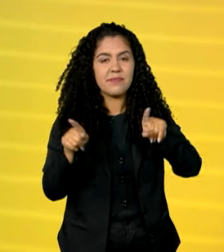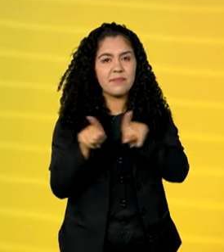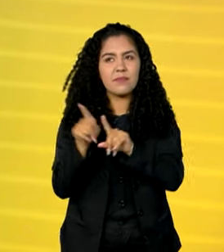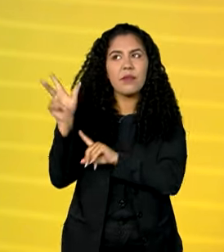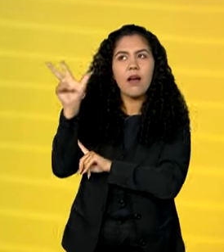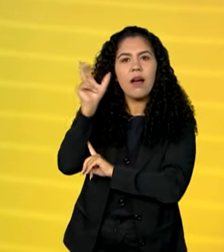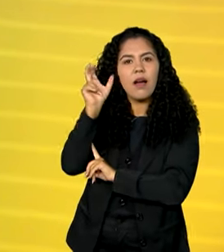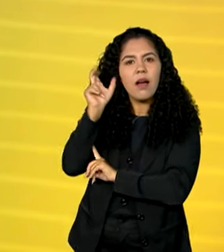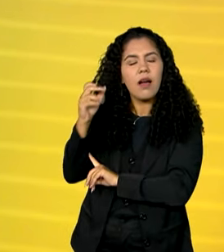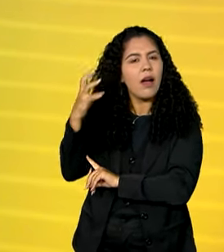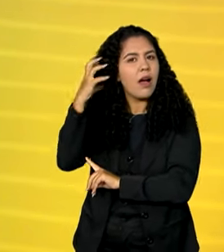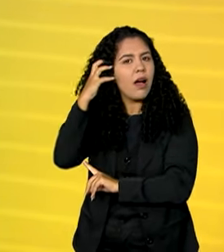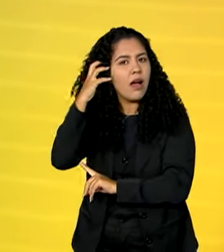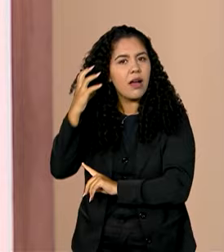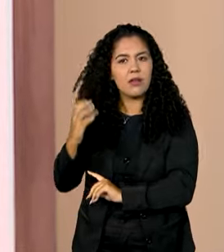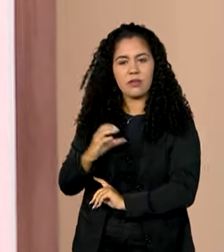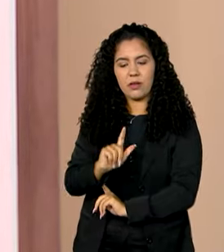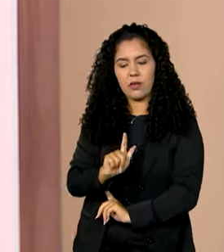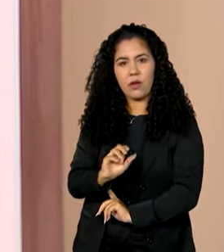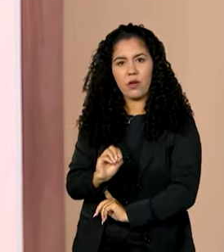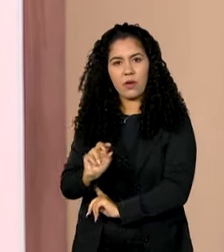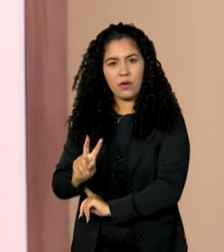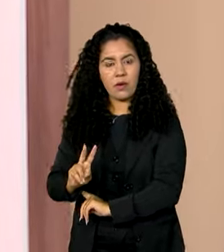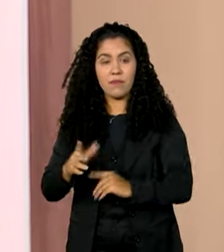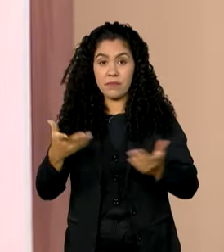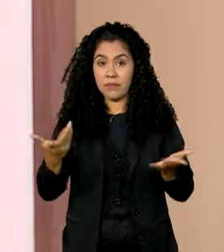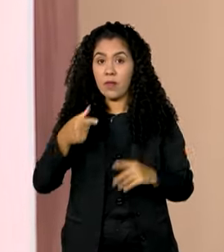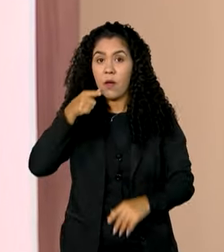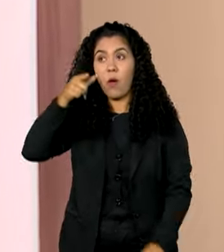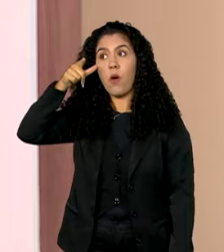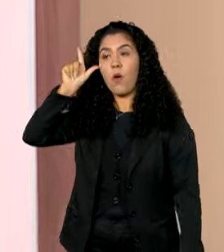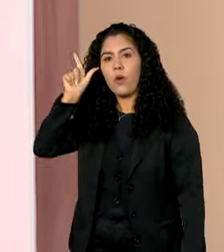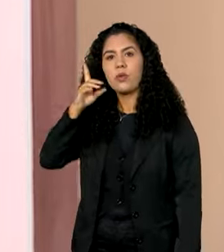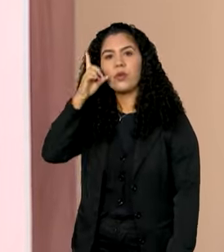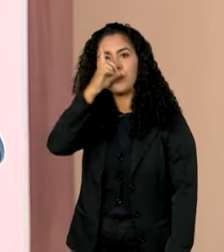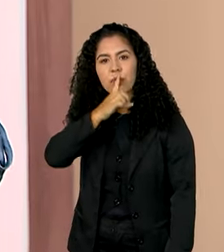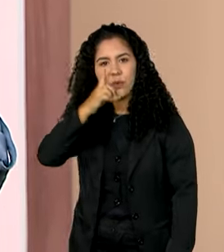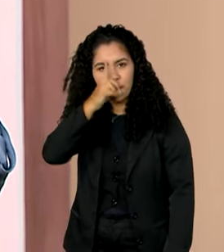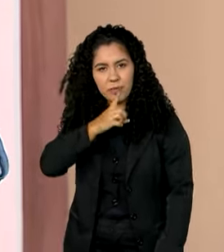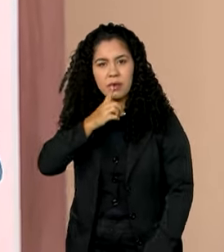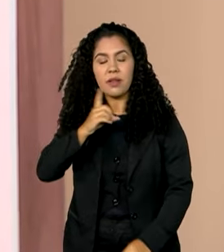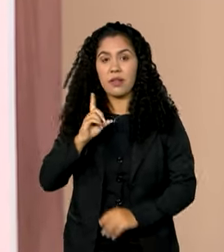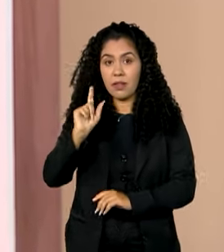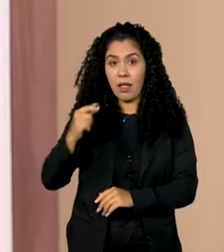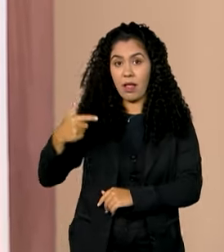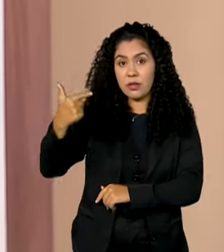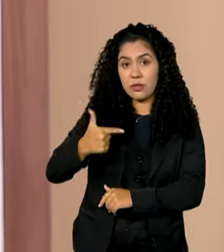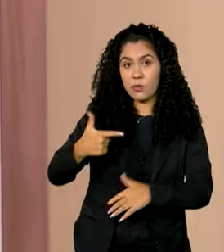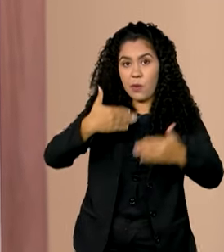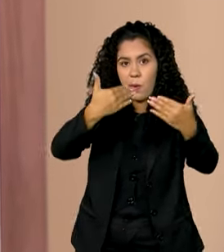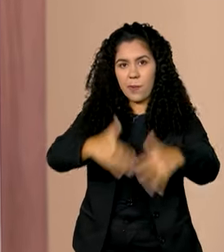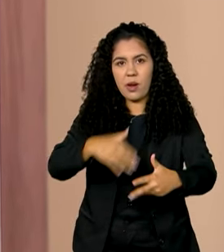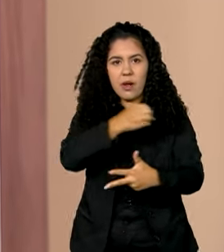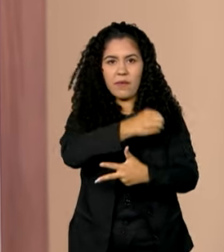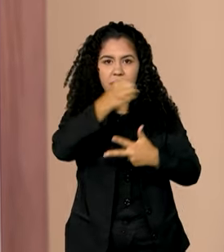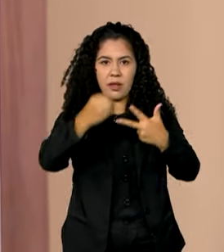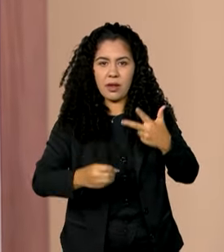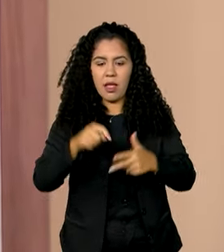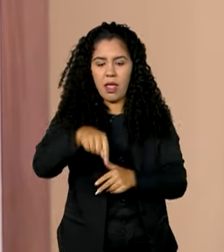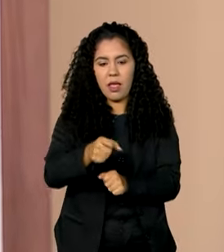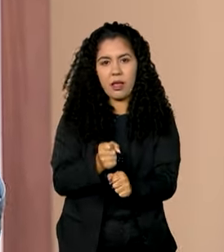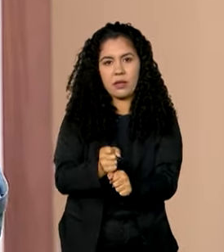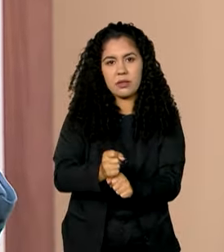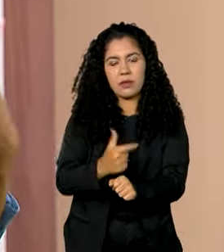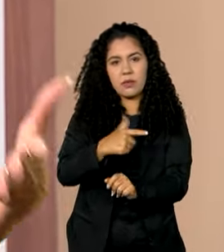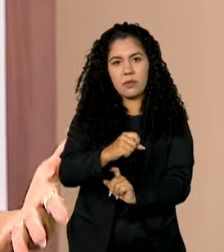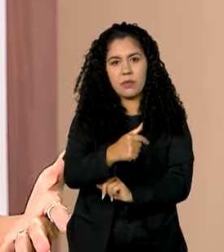e pela Rádio GOV. Neste domingo teve a segunda e a última etapa do Enem. A edição deste ano foi marcada